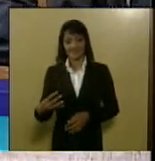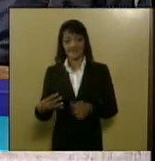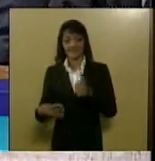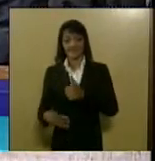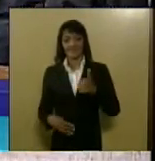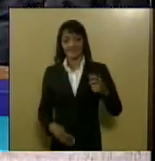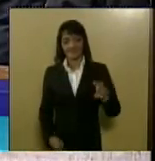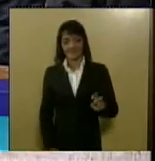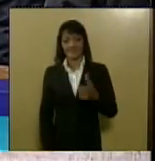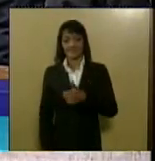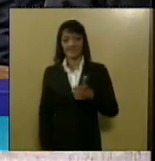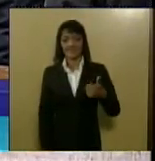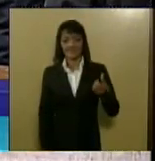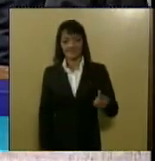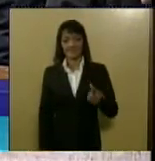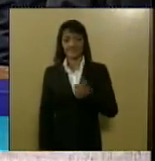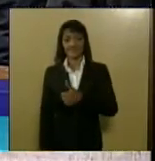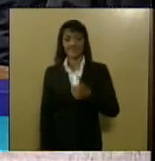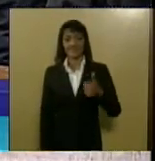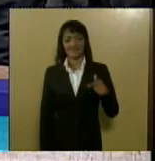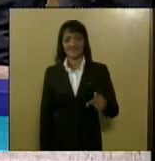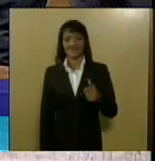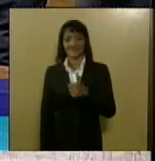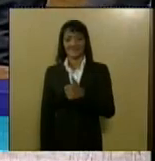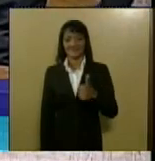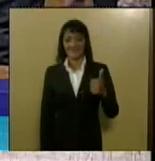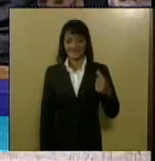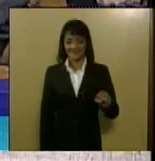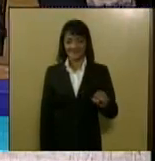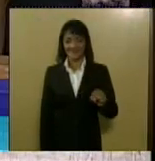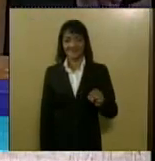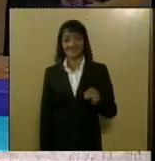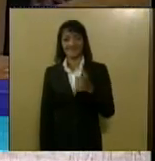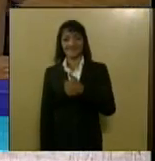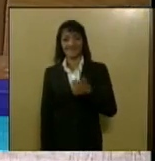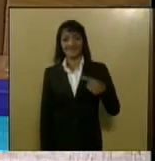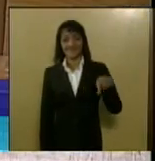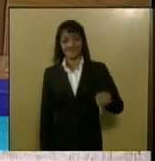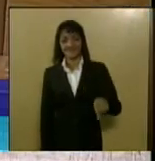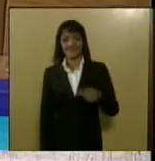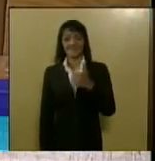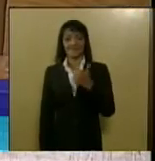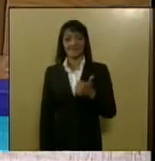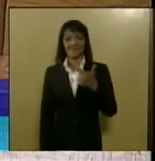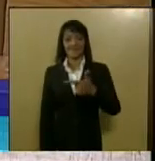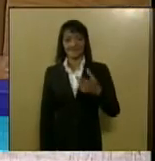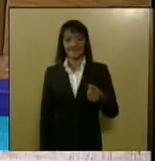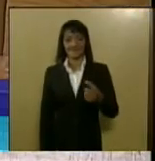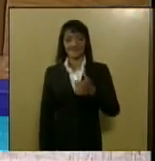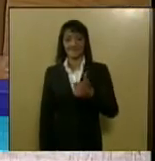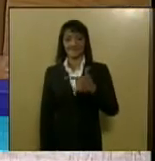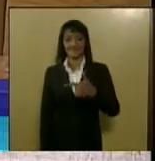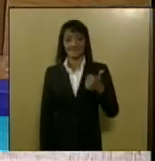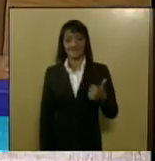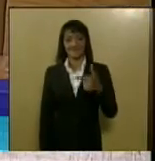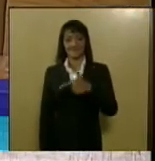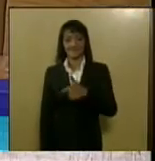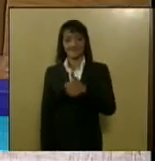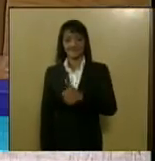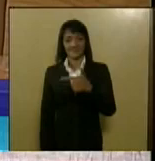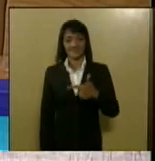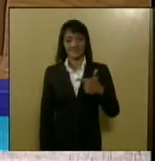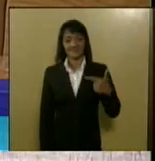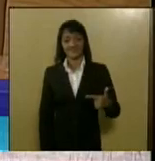115 116 117 118 119 120 121 122